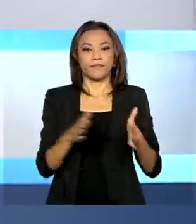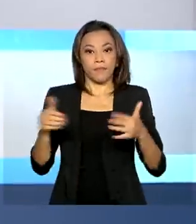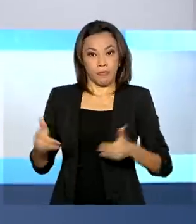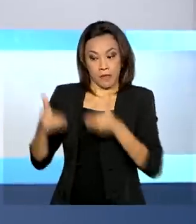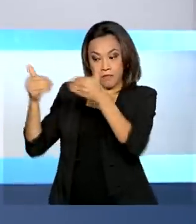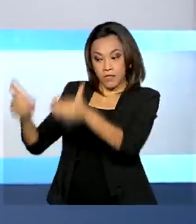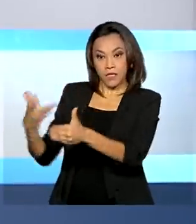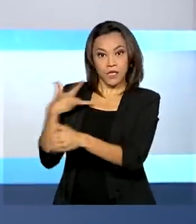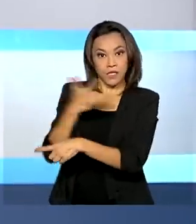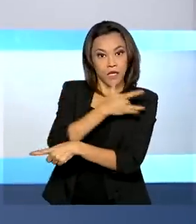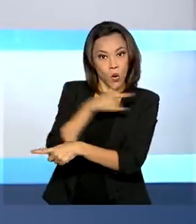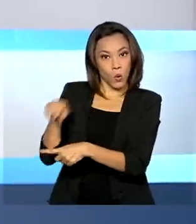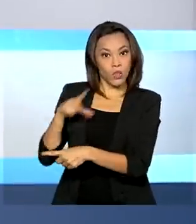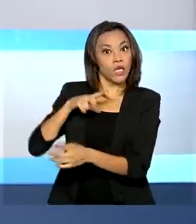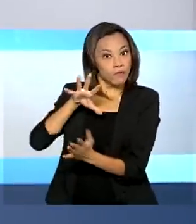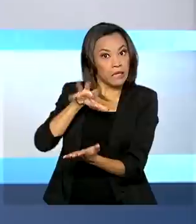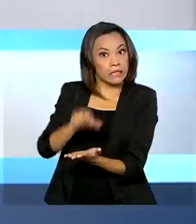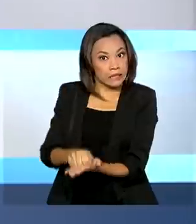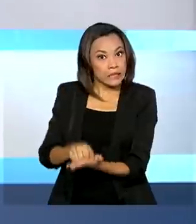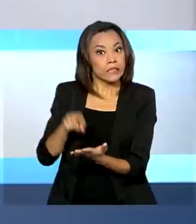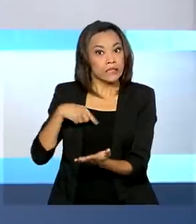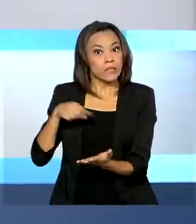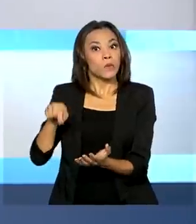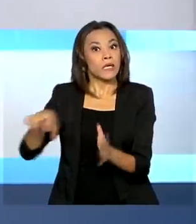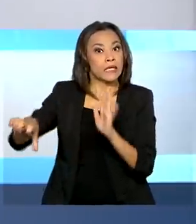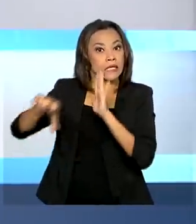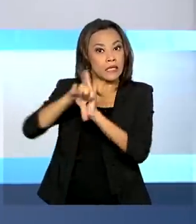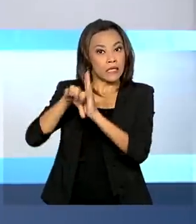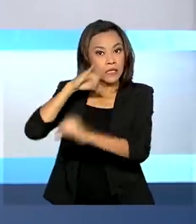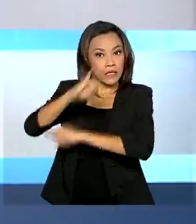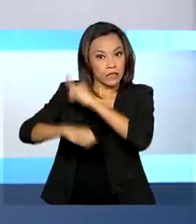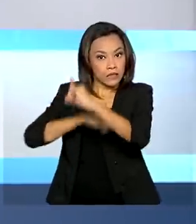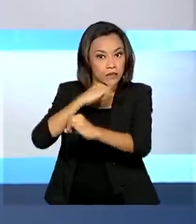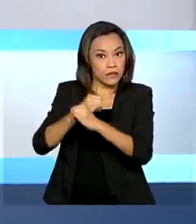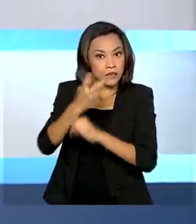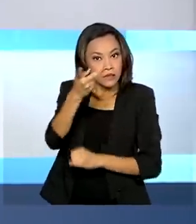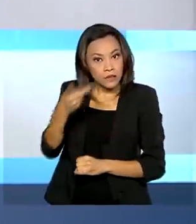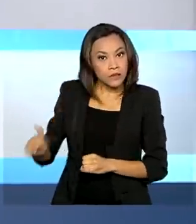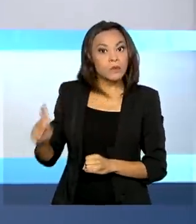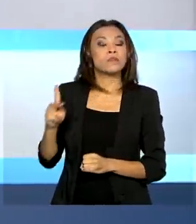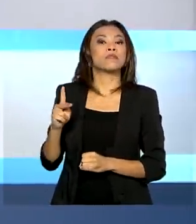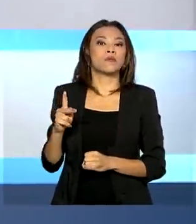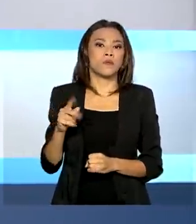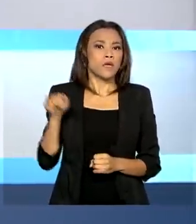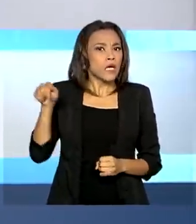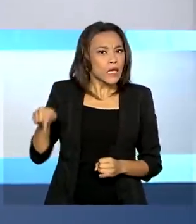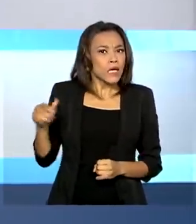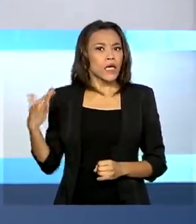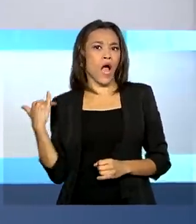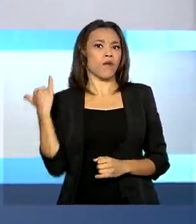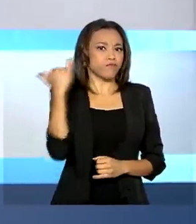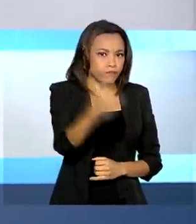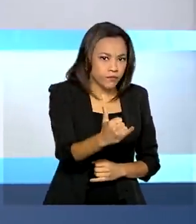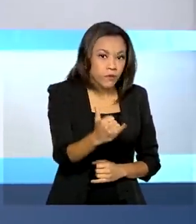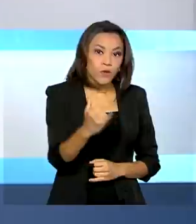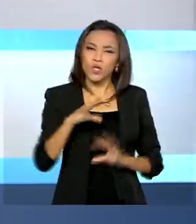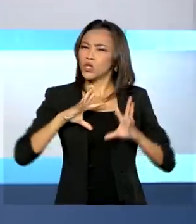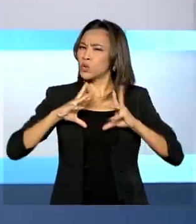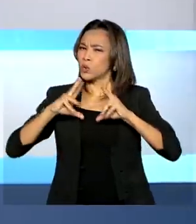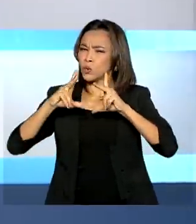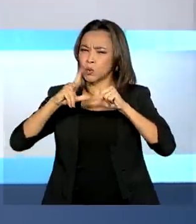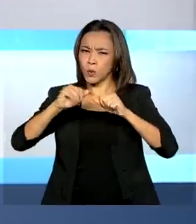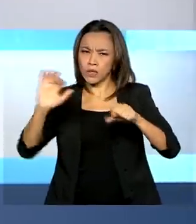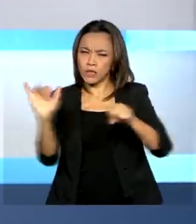Saúde registrou indícios de ataques cibernéticos aos sistemas de dados da pasta. O órgão informou que todas as medidas